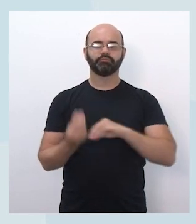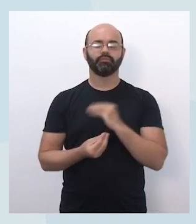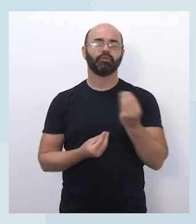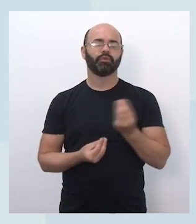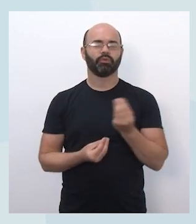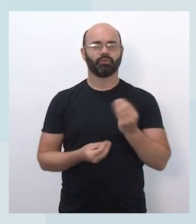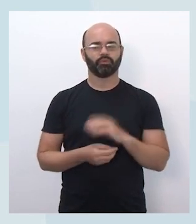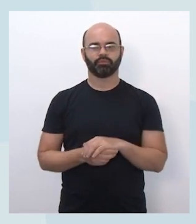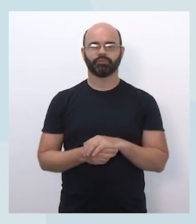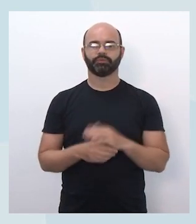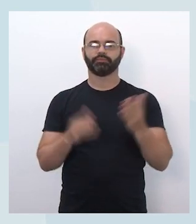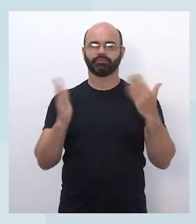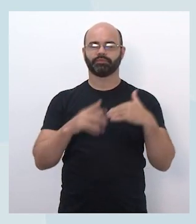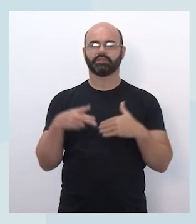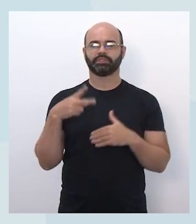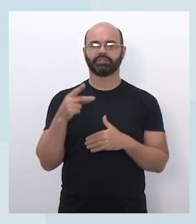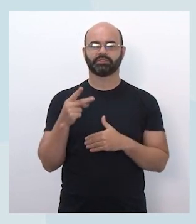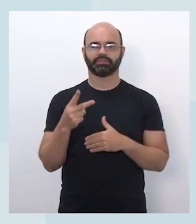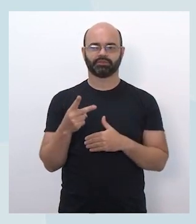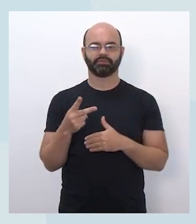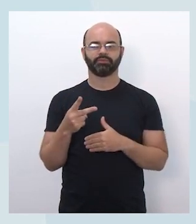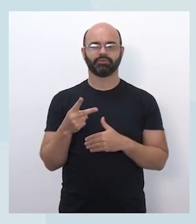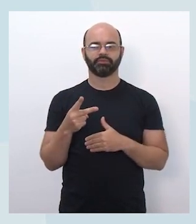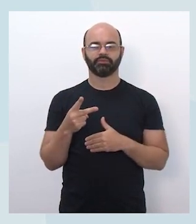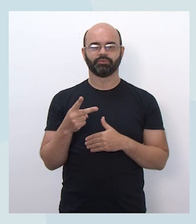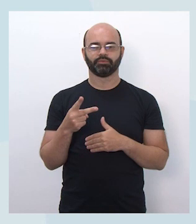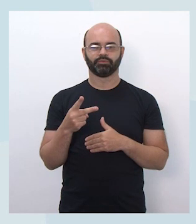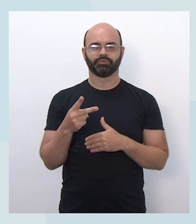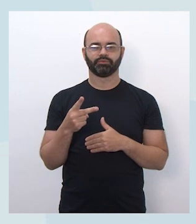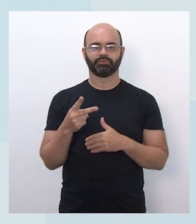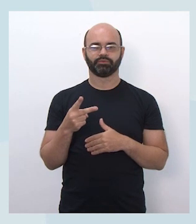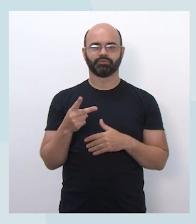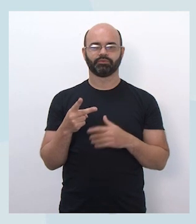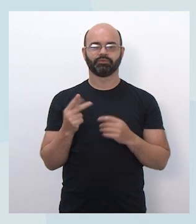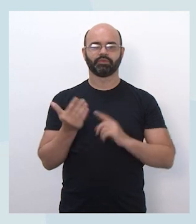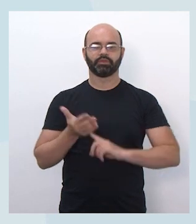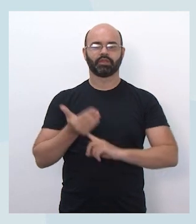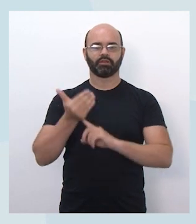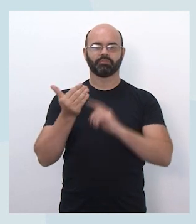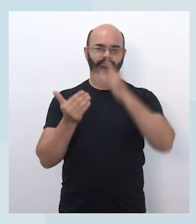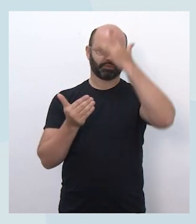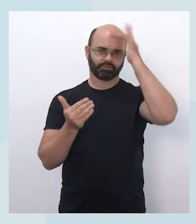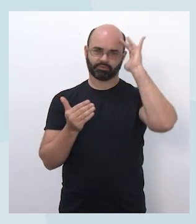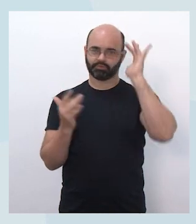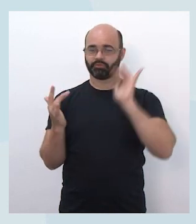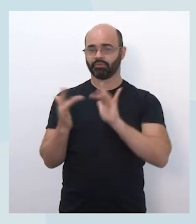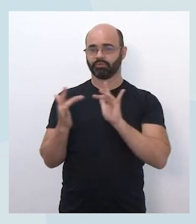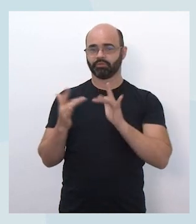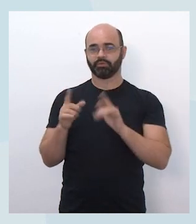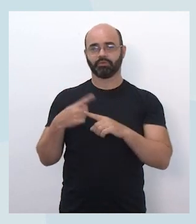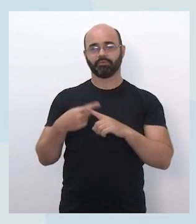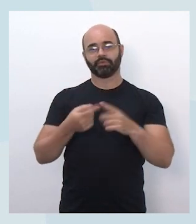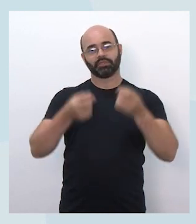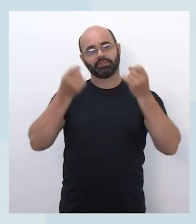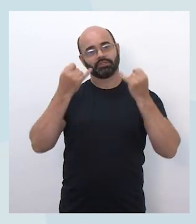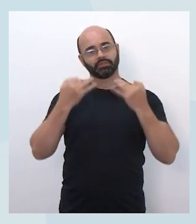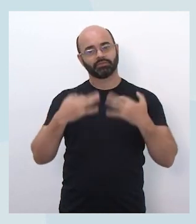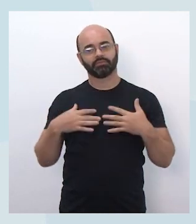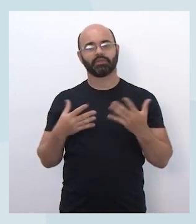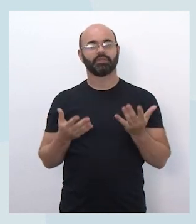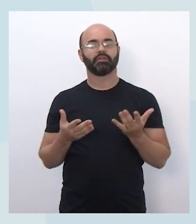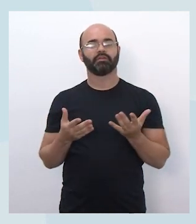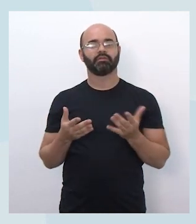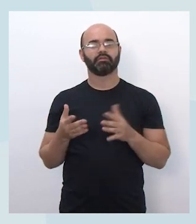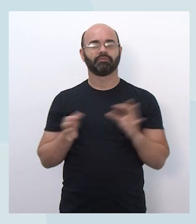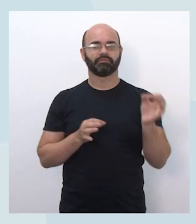Depois, na segunda parte, a vai contar também aqui com algumas pessoas de tecnologia para poder explicar para a gente trâmites relacionados à